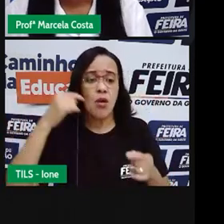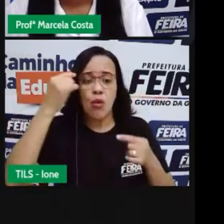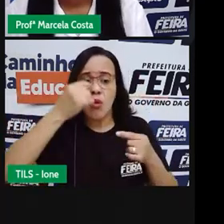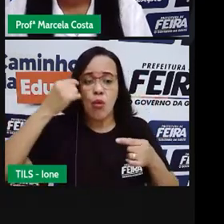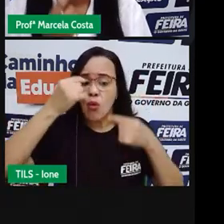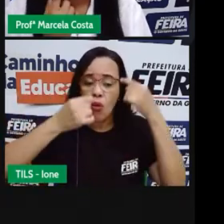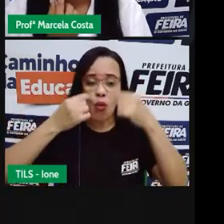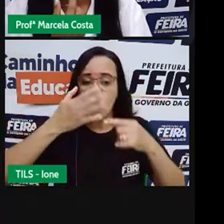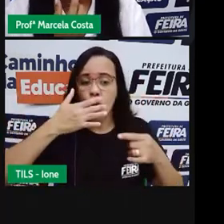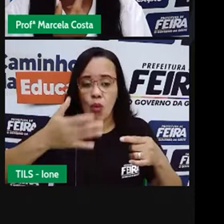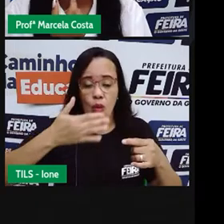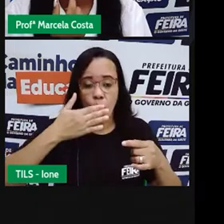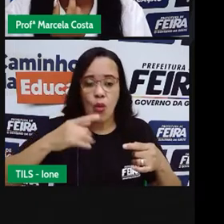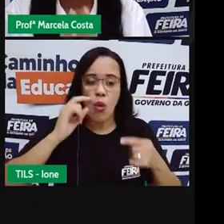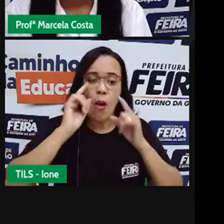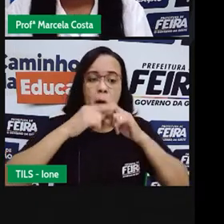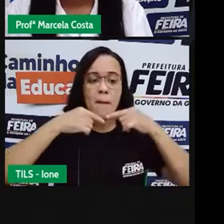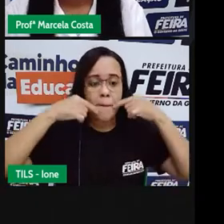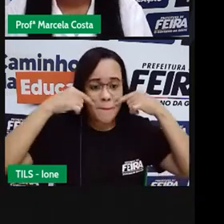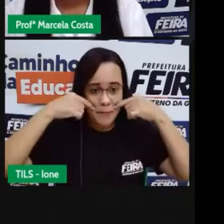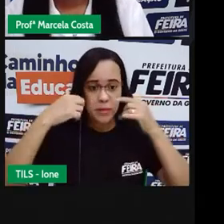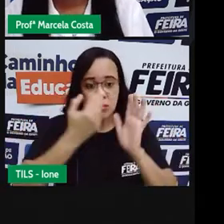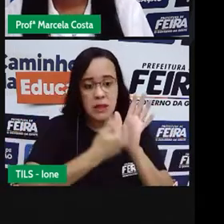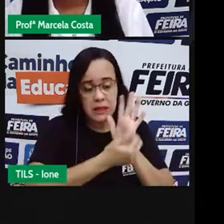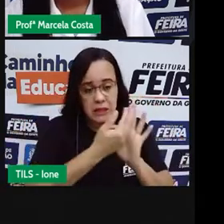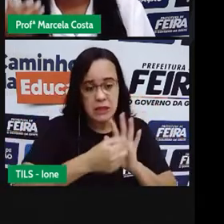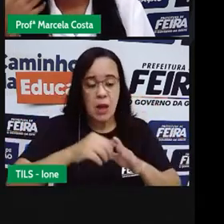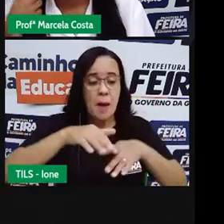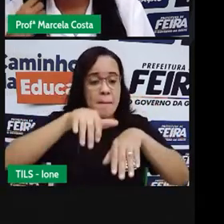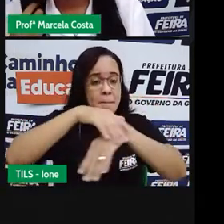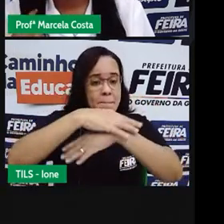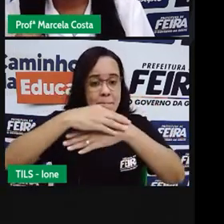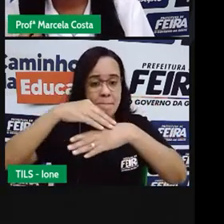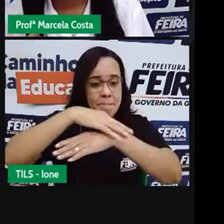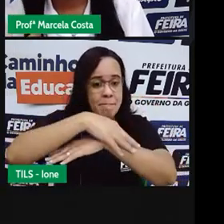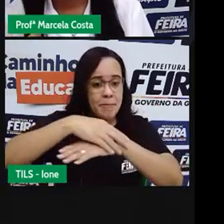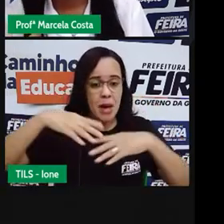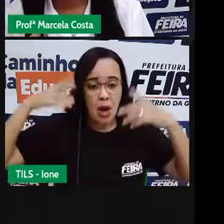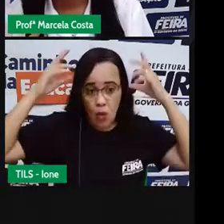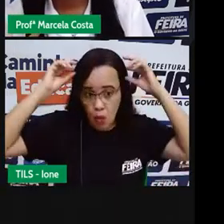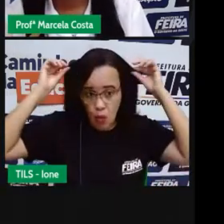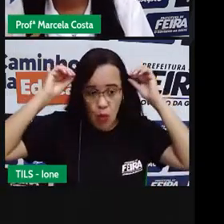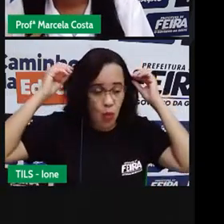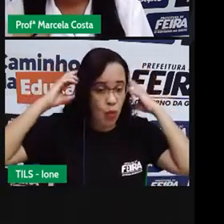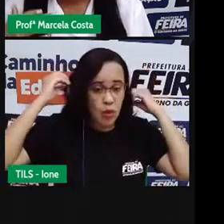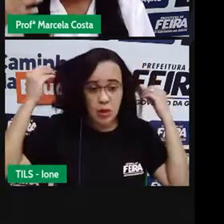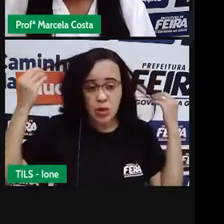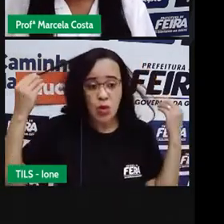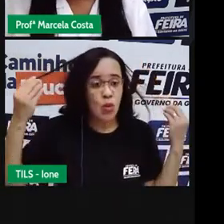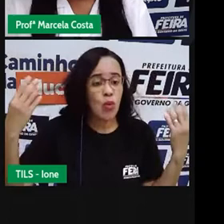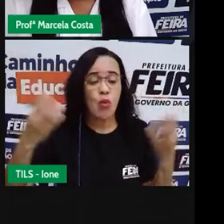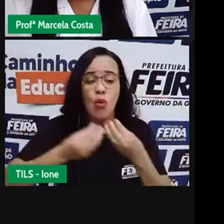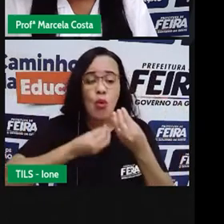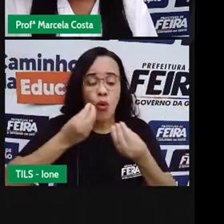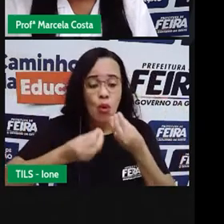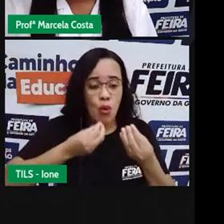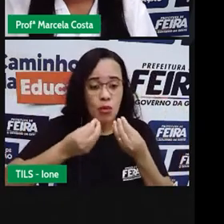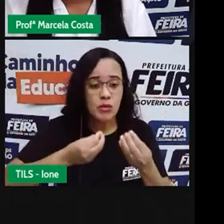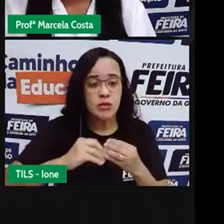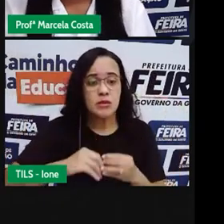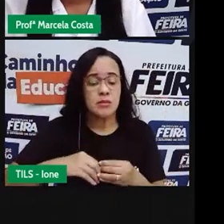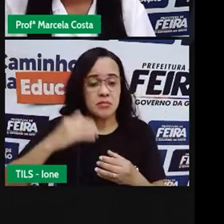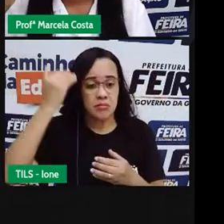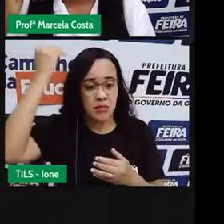boca O formato da boca A cor da pele A textura do cabelo O tamanho